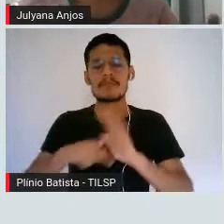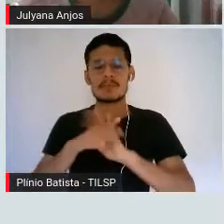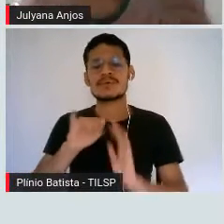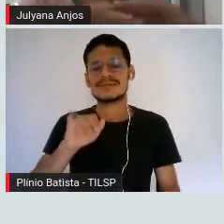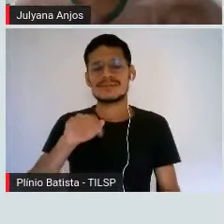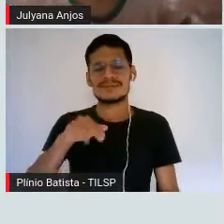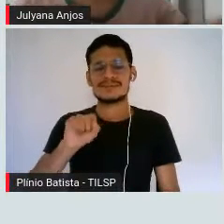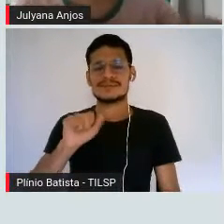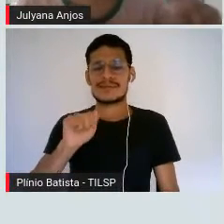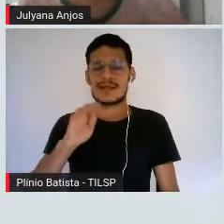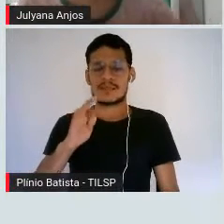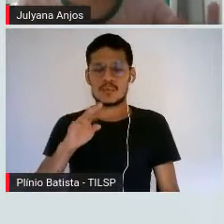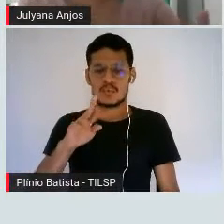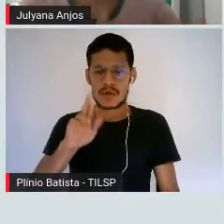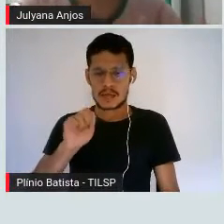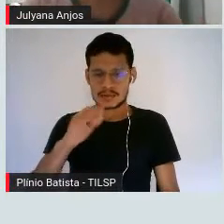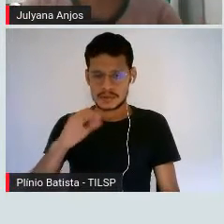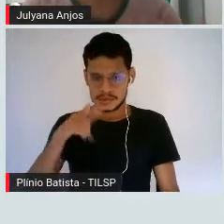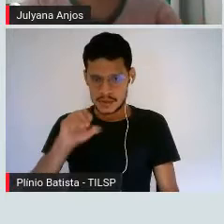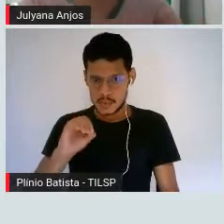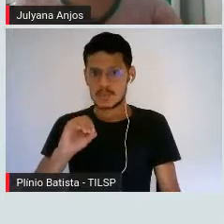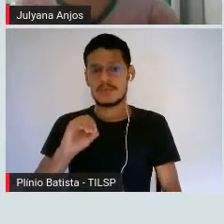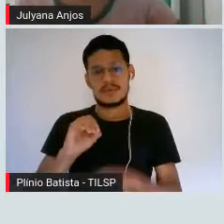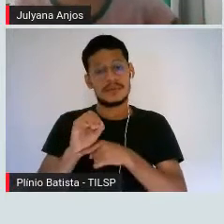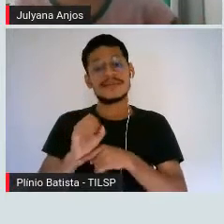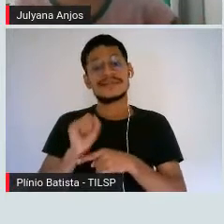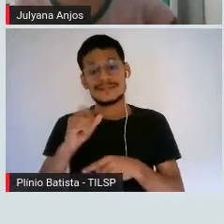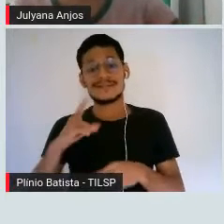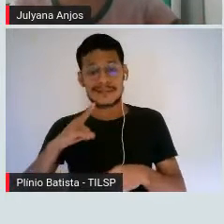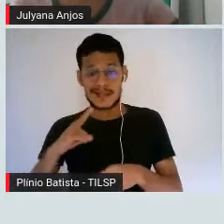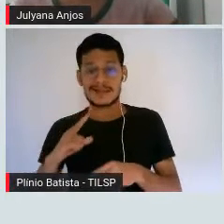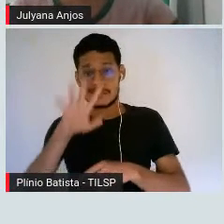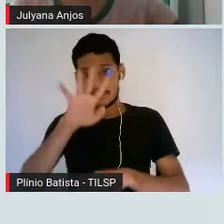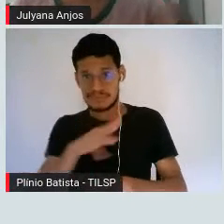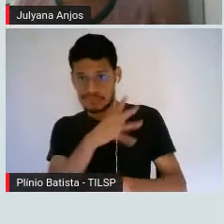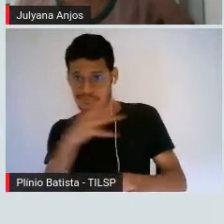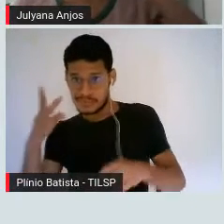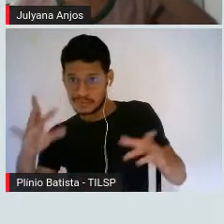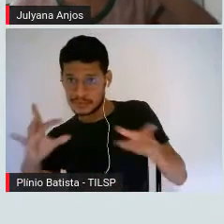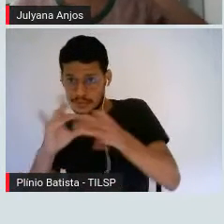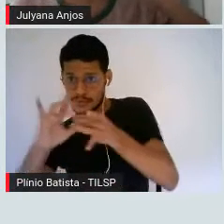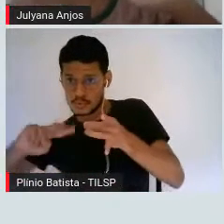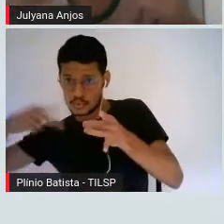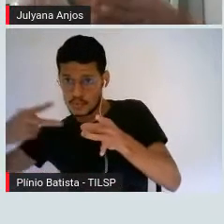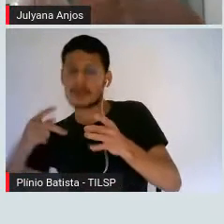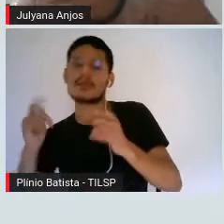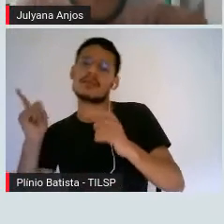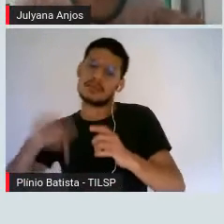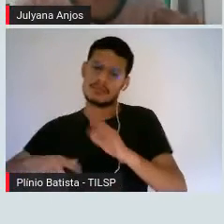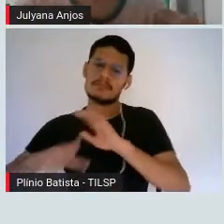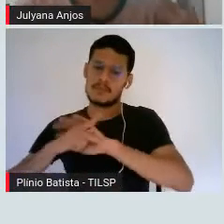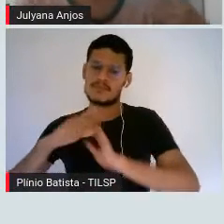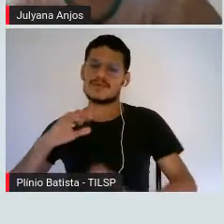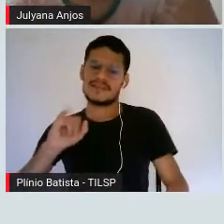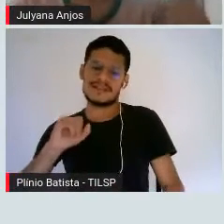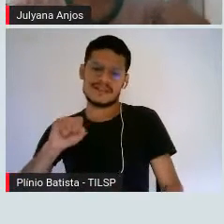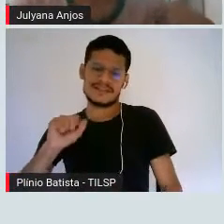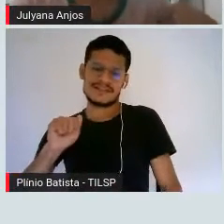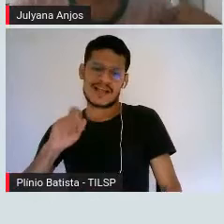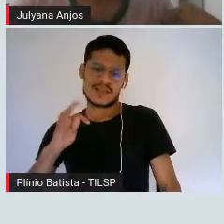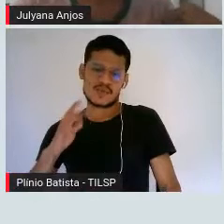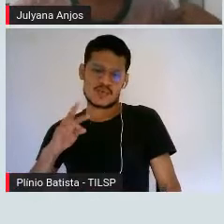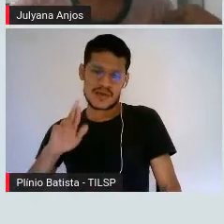Quando a gente tem uma cadeia que possui uma dupla ligação, a gente tem justamente essa insaturação, tá certo? E por que eu estou falando isso?